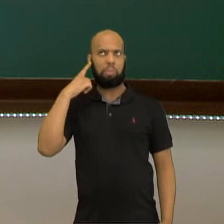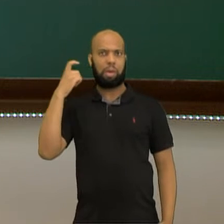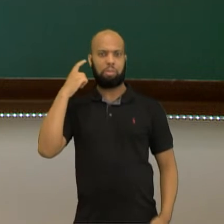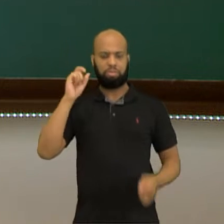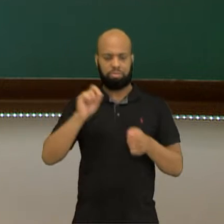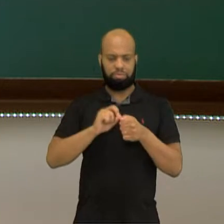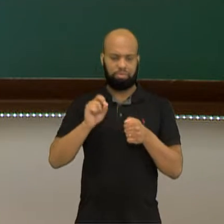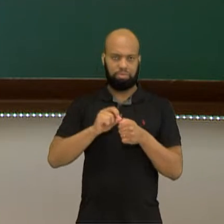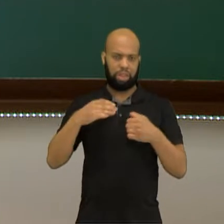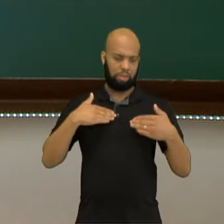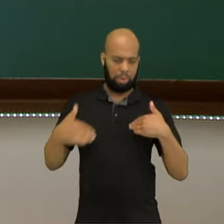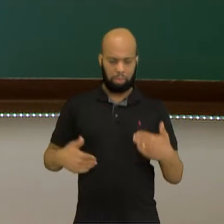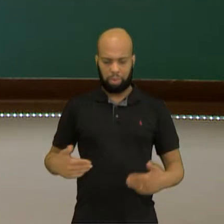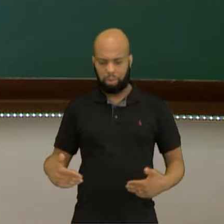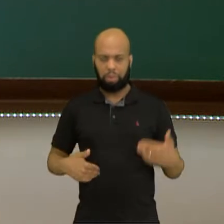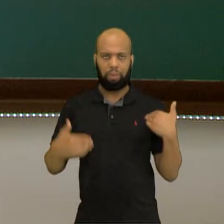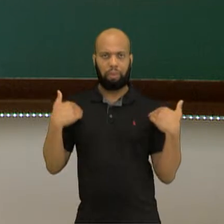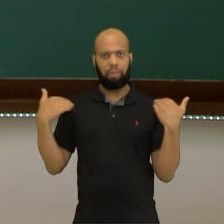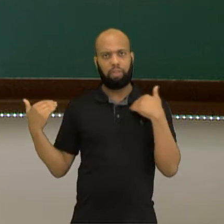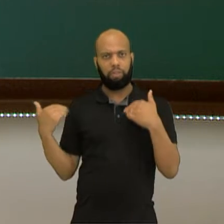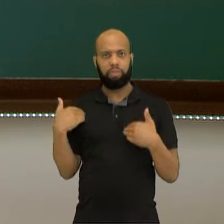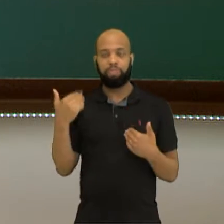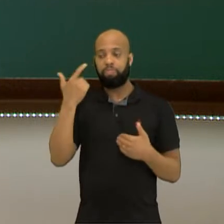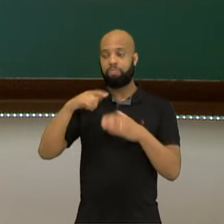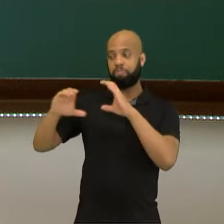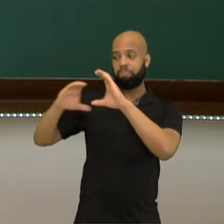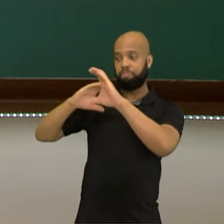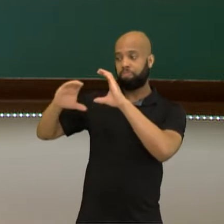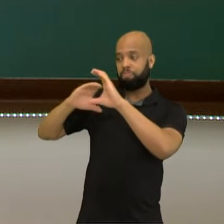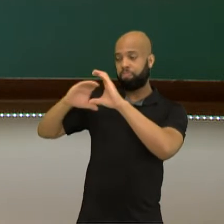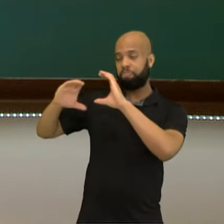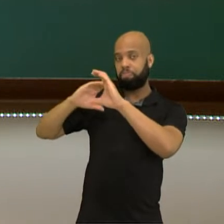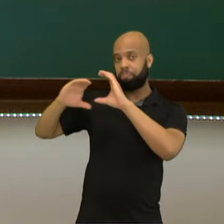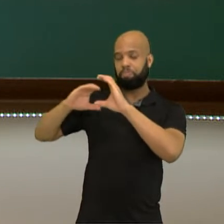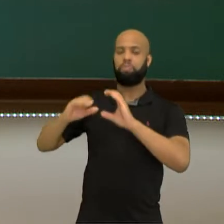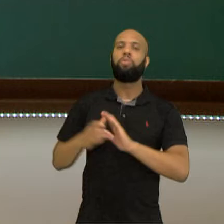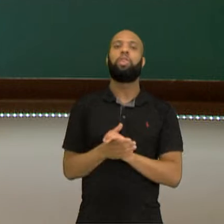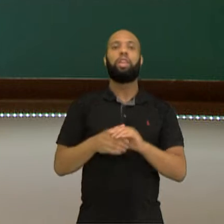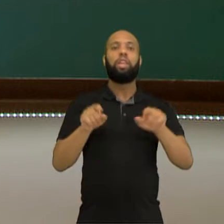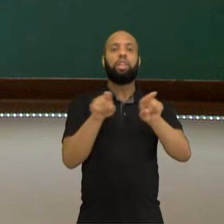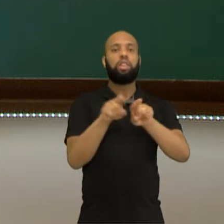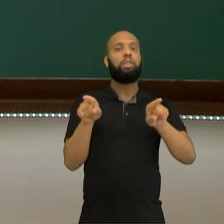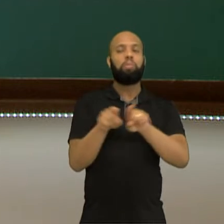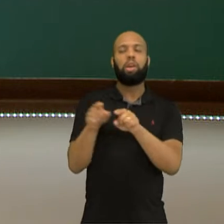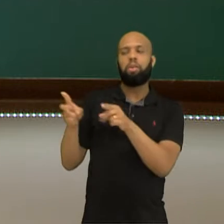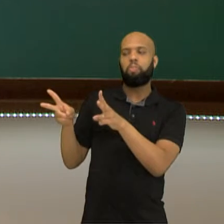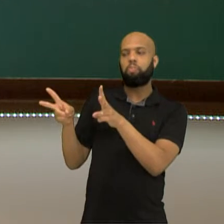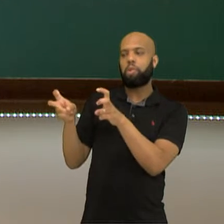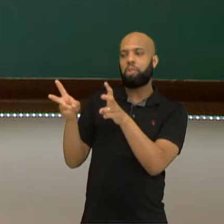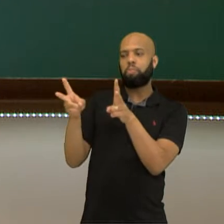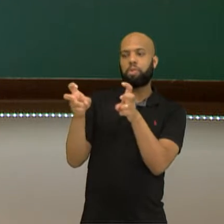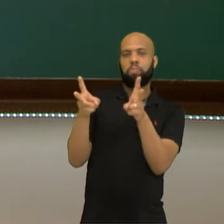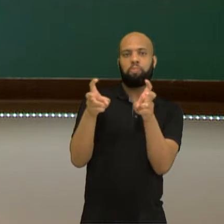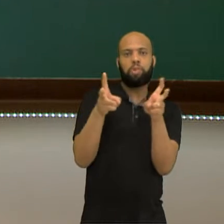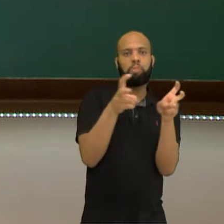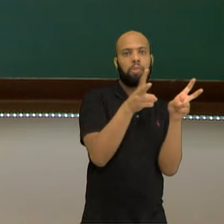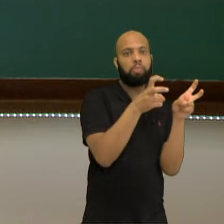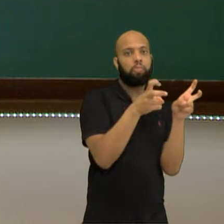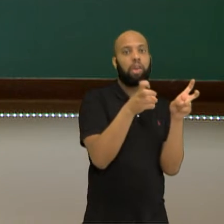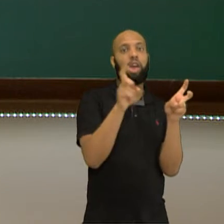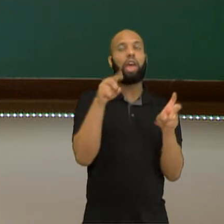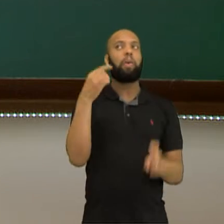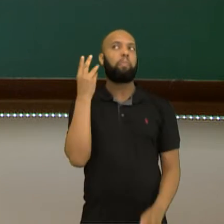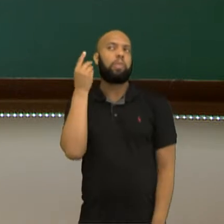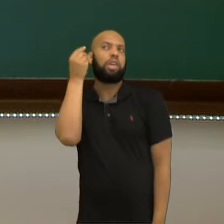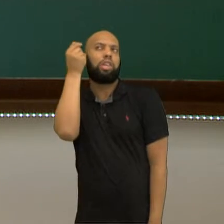percussão corporal para se comunicar com o próximo. Também observava os sons da